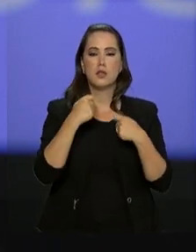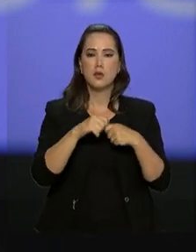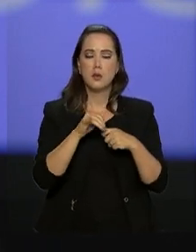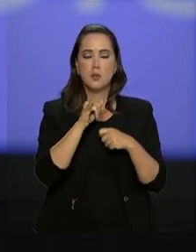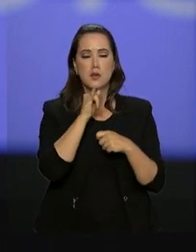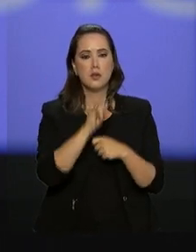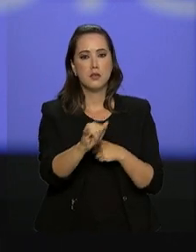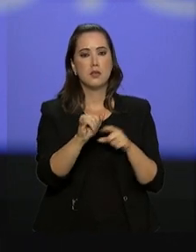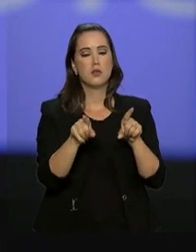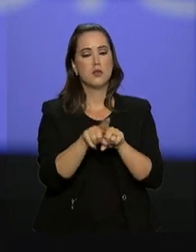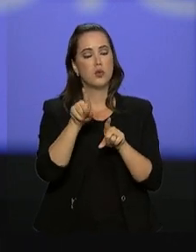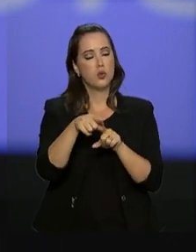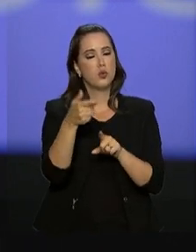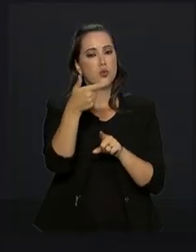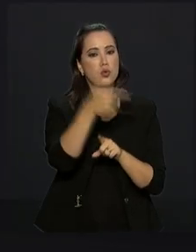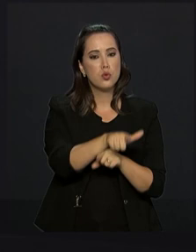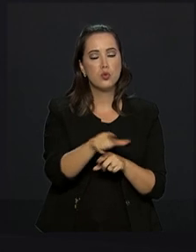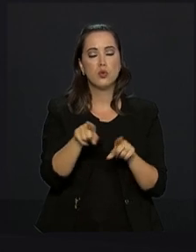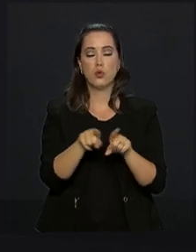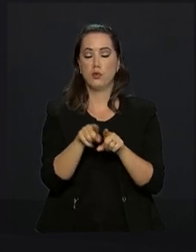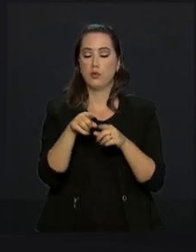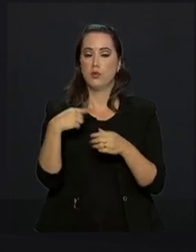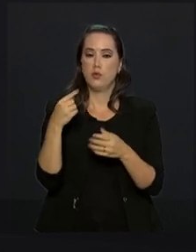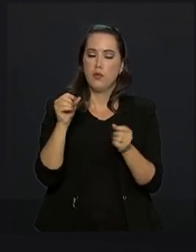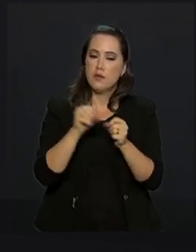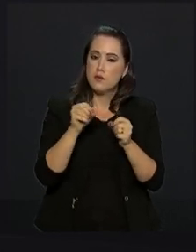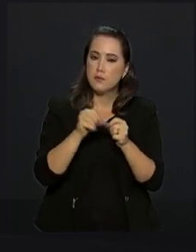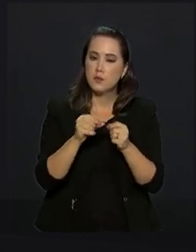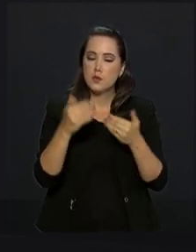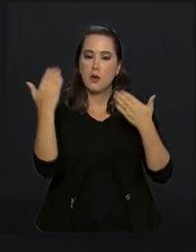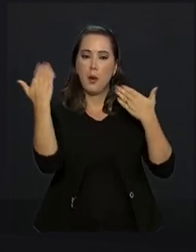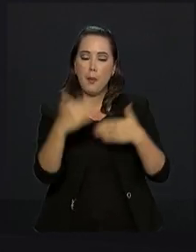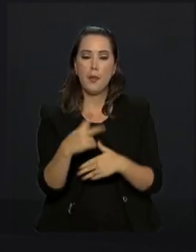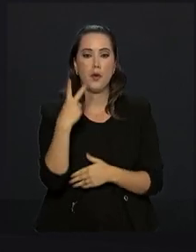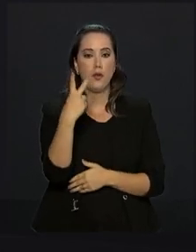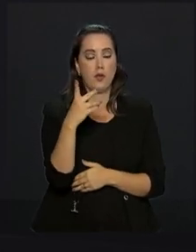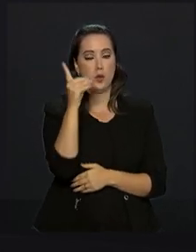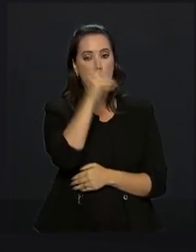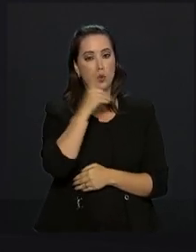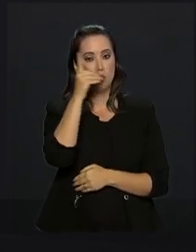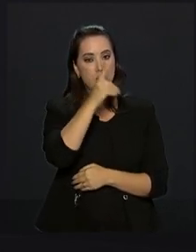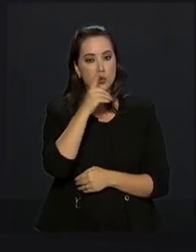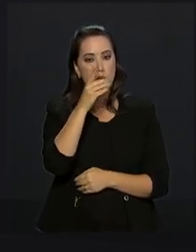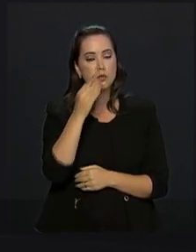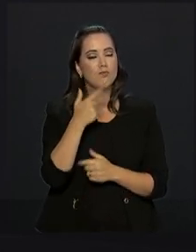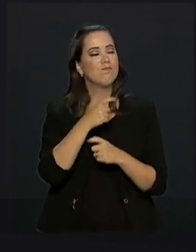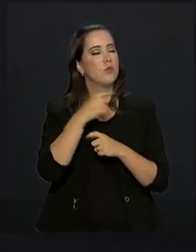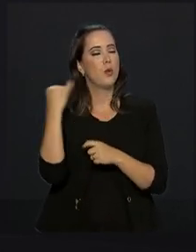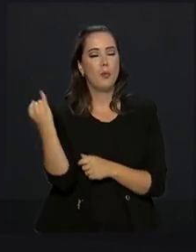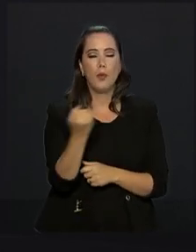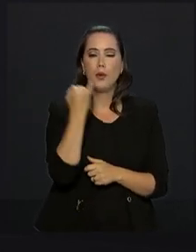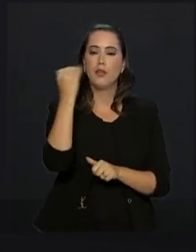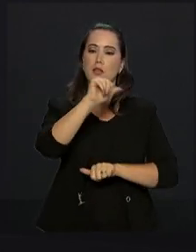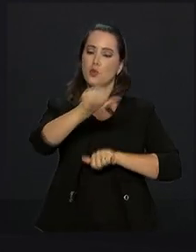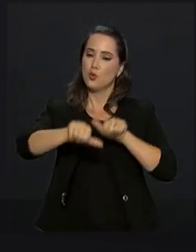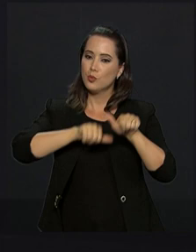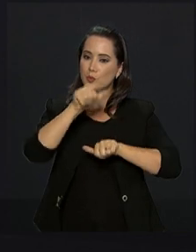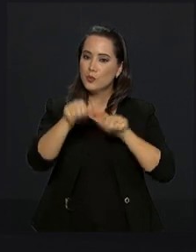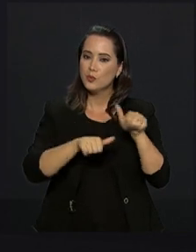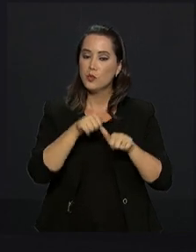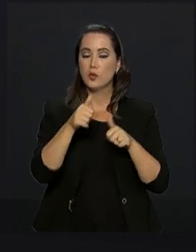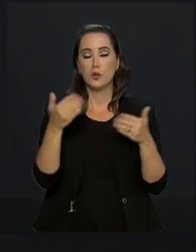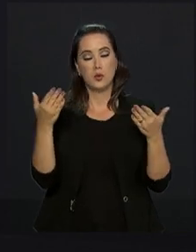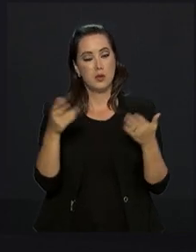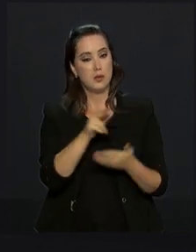para obter novamente a gratuidade. A realização das provas em dois domingos foi uma grande mudança feita pela